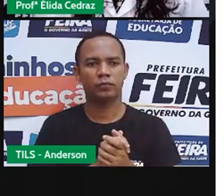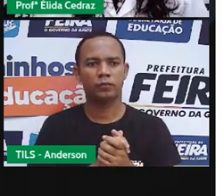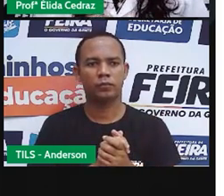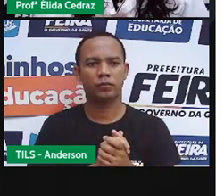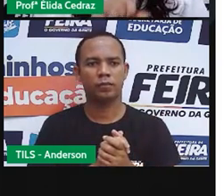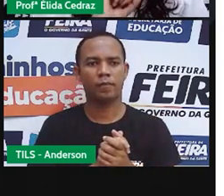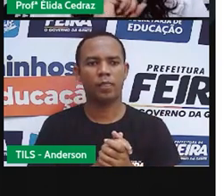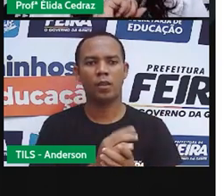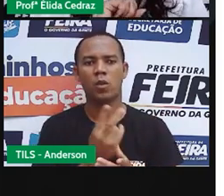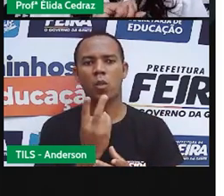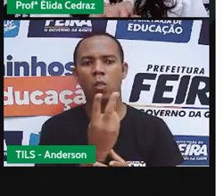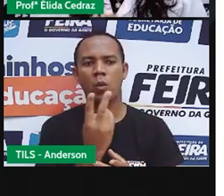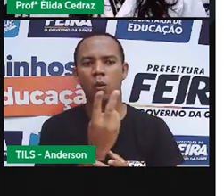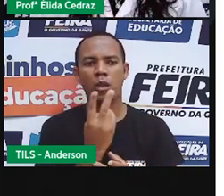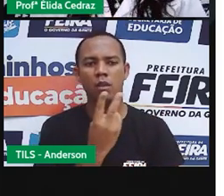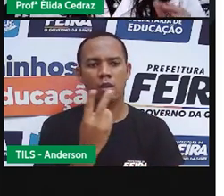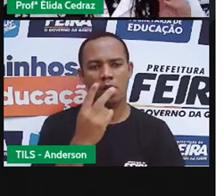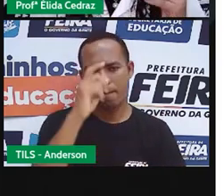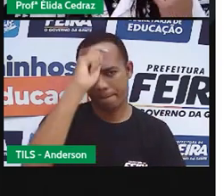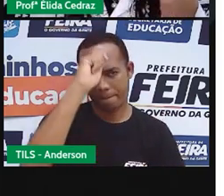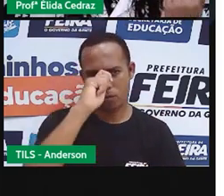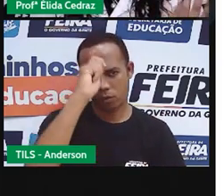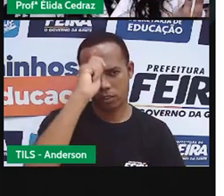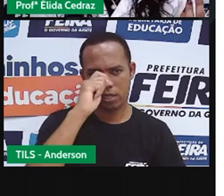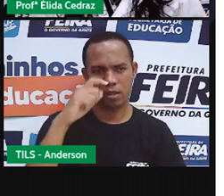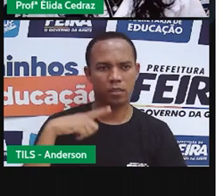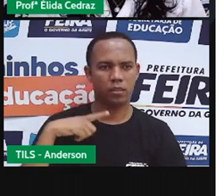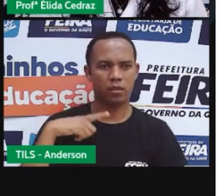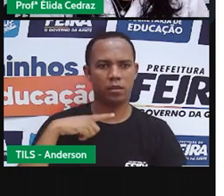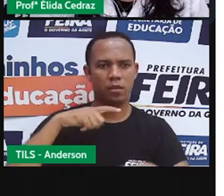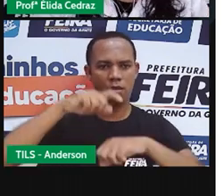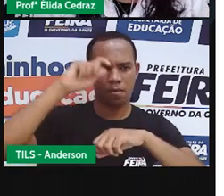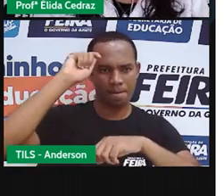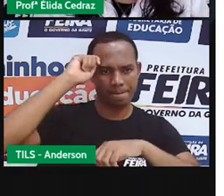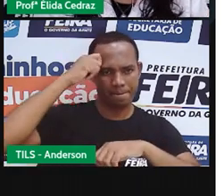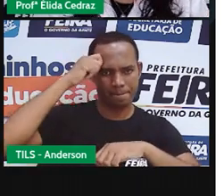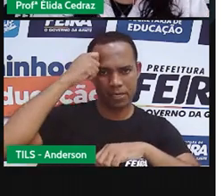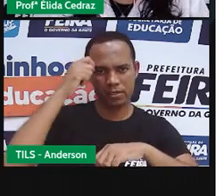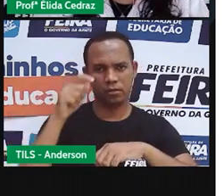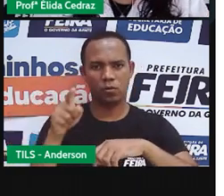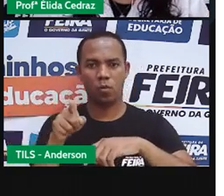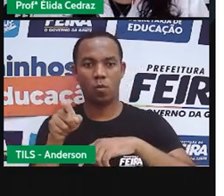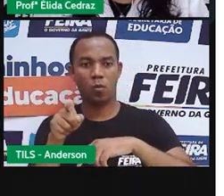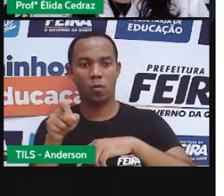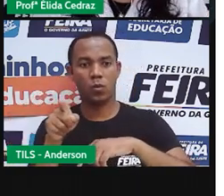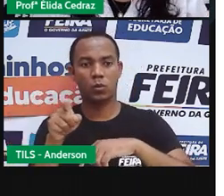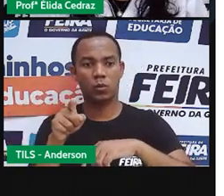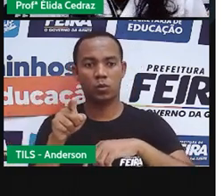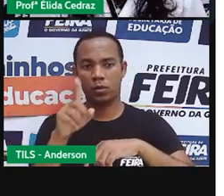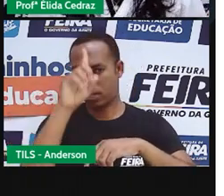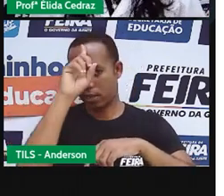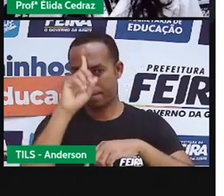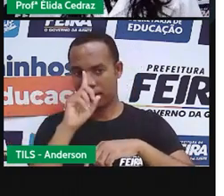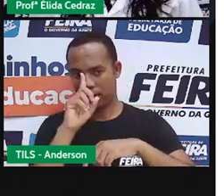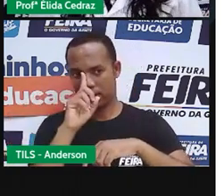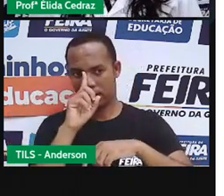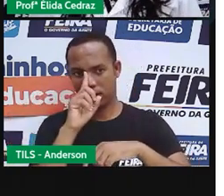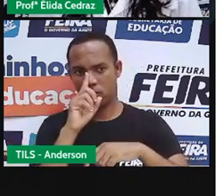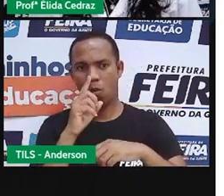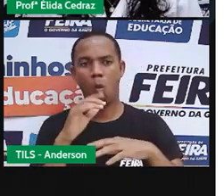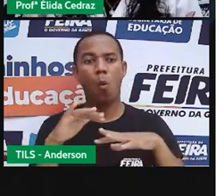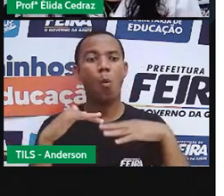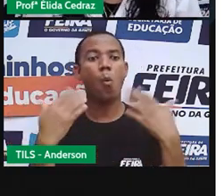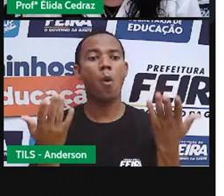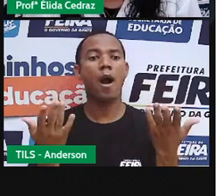Desses dois bonés, nós temos um boné preto e temos um boné amarelo. Qual dos dois